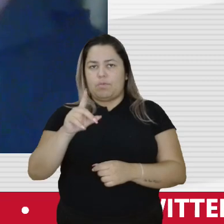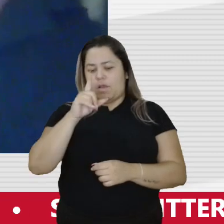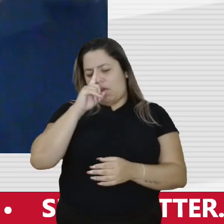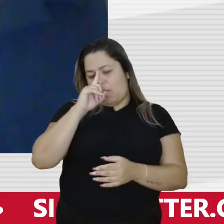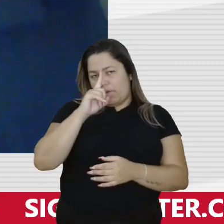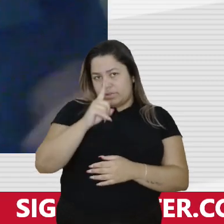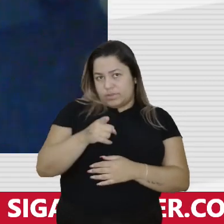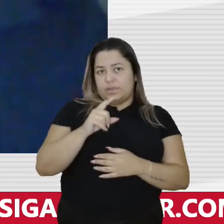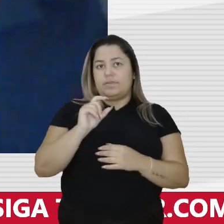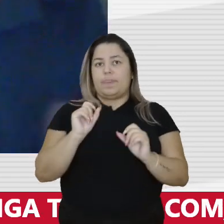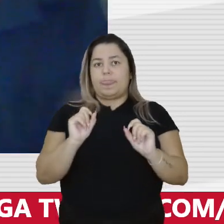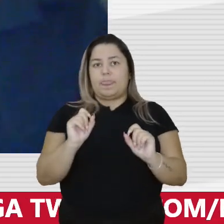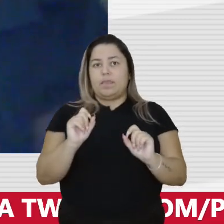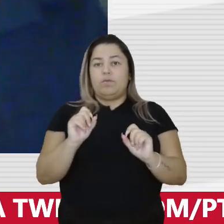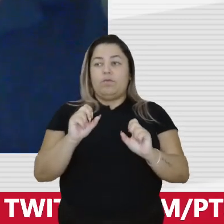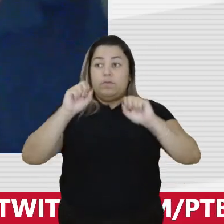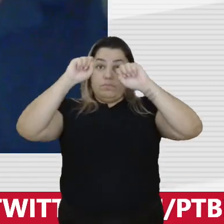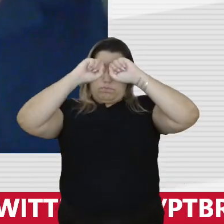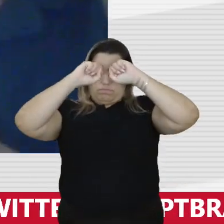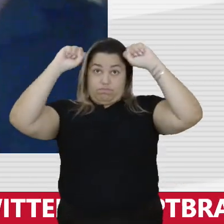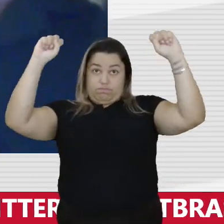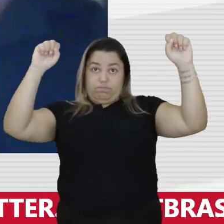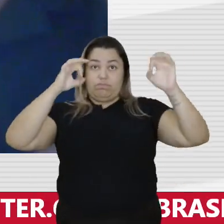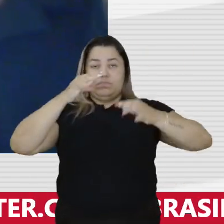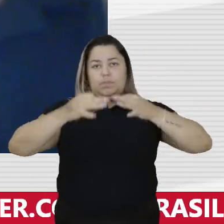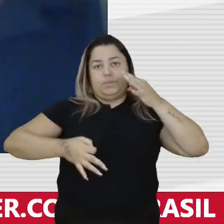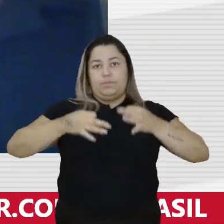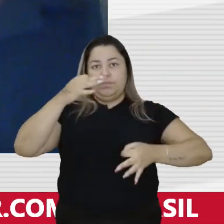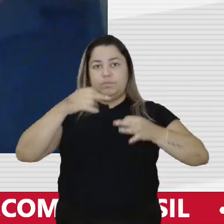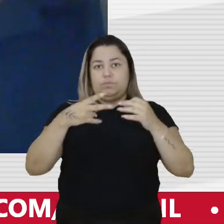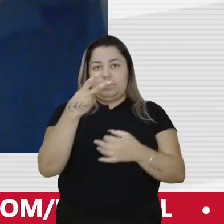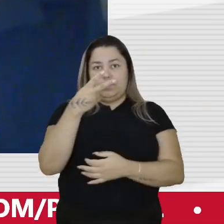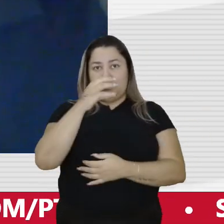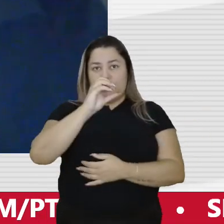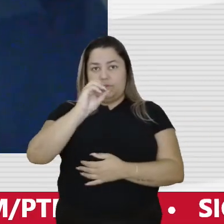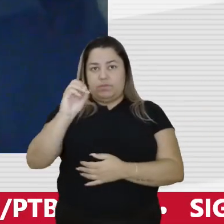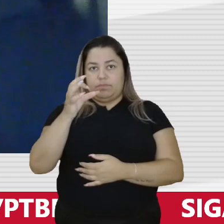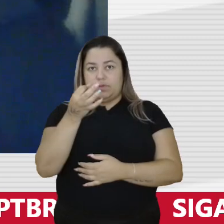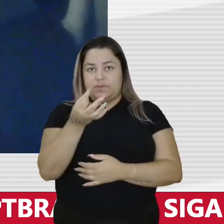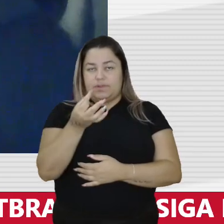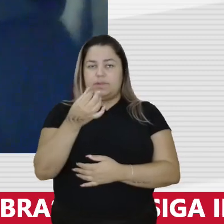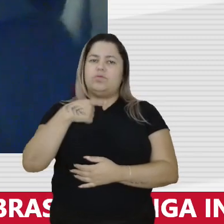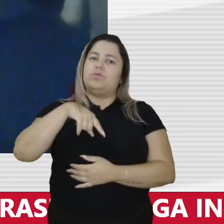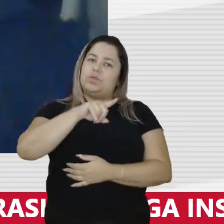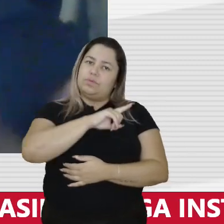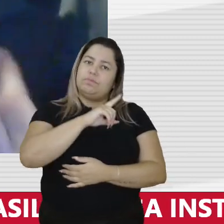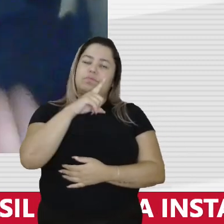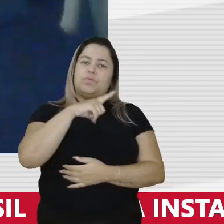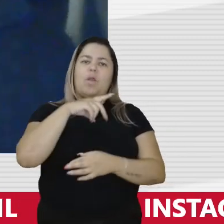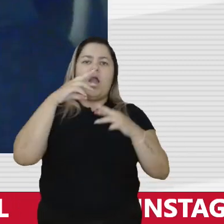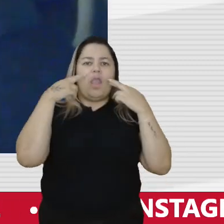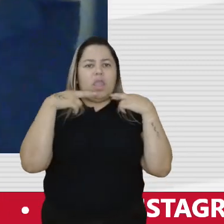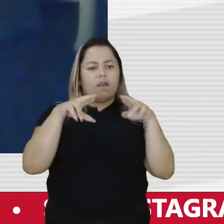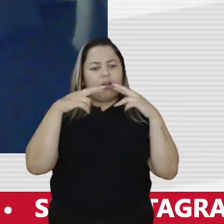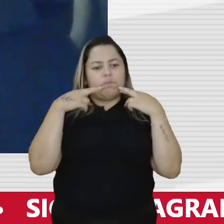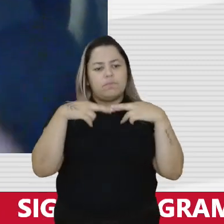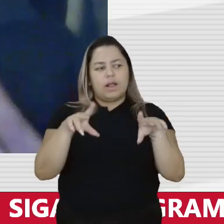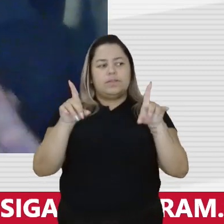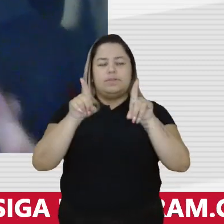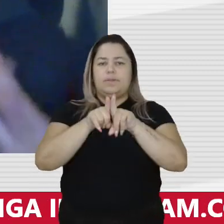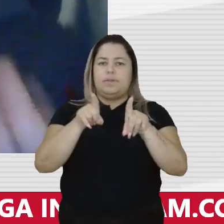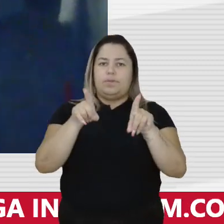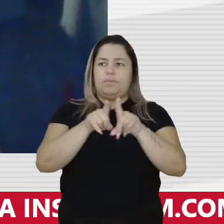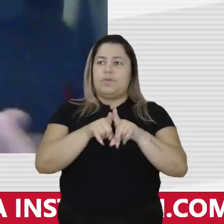que veio para o Supremo, aquele julgamento, em 2006. nós tivemos que reclamar ao Supremo Tribunal Federal